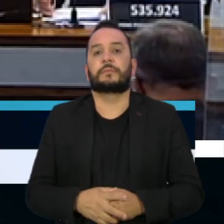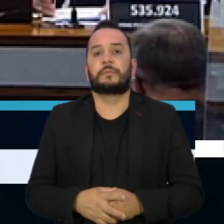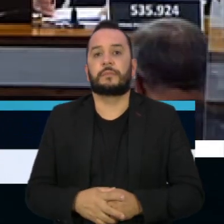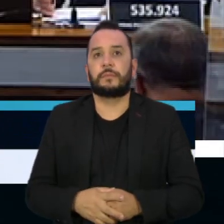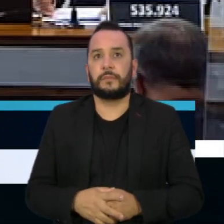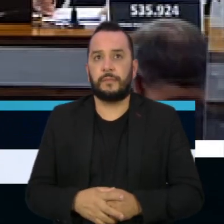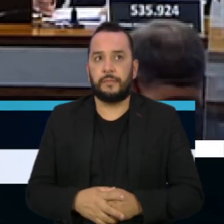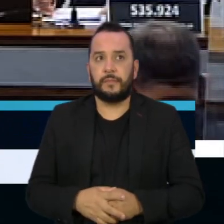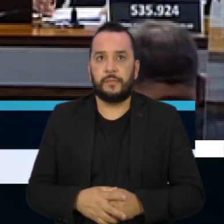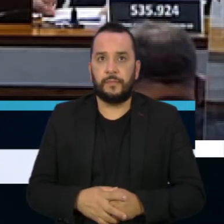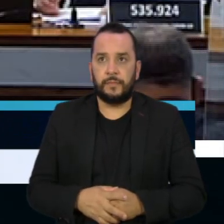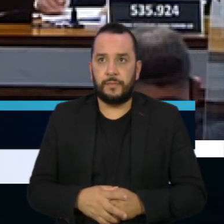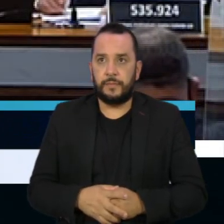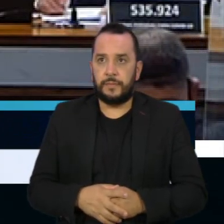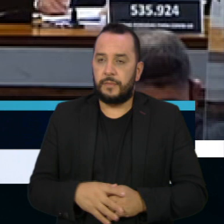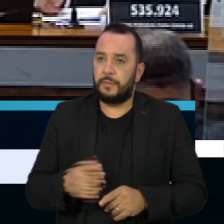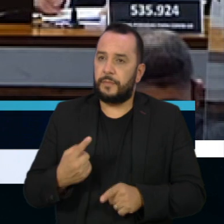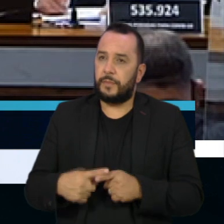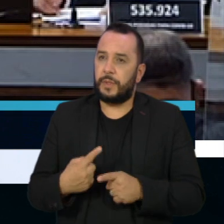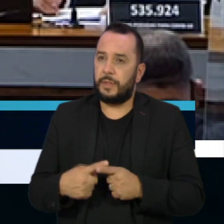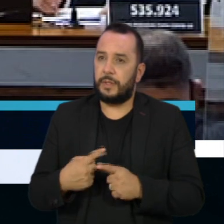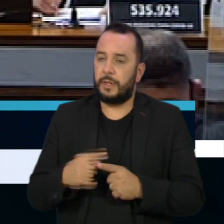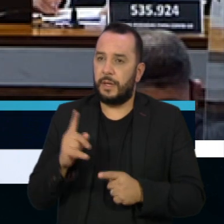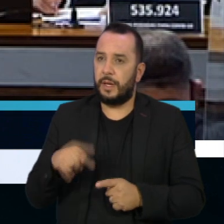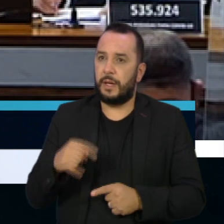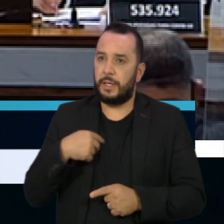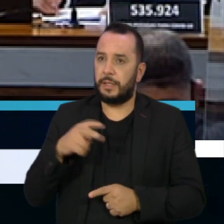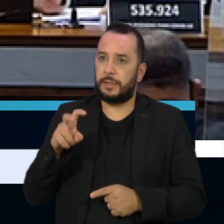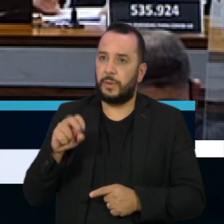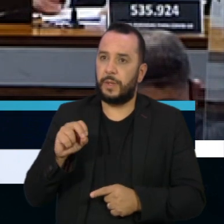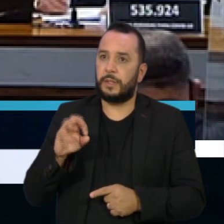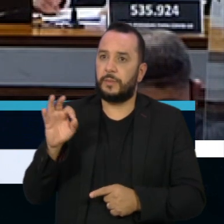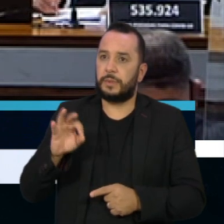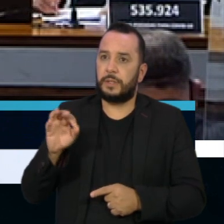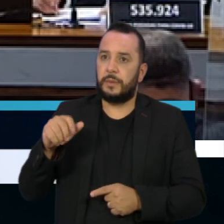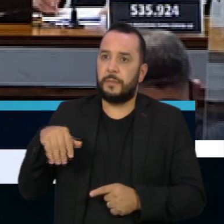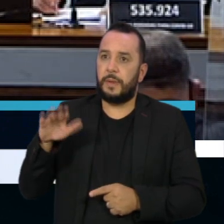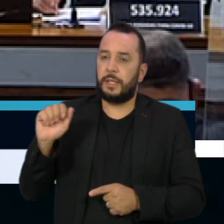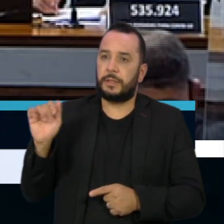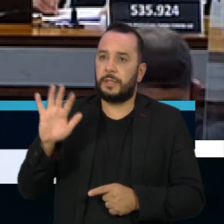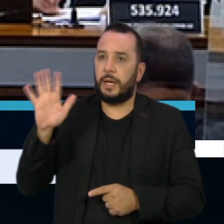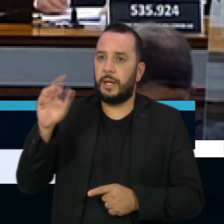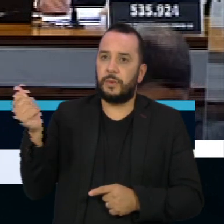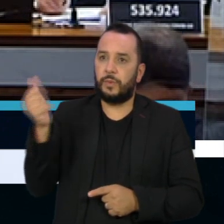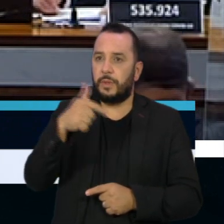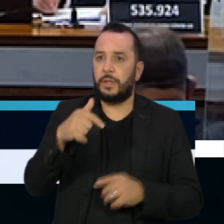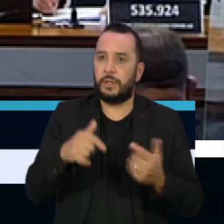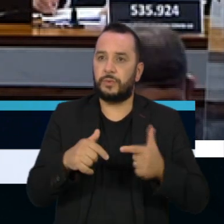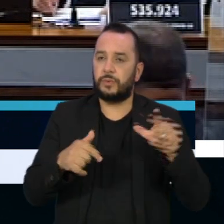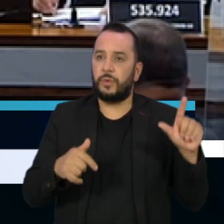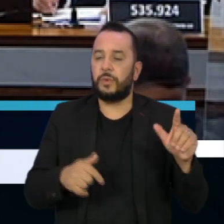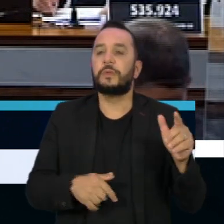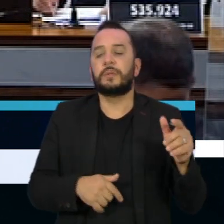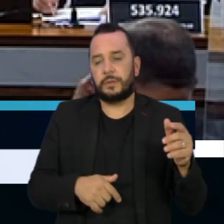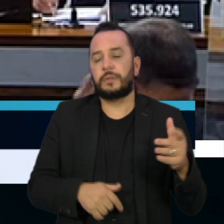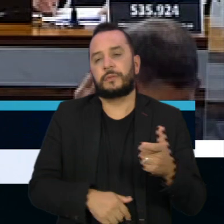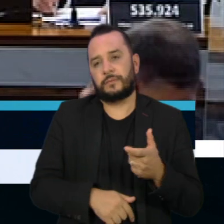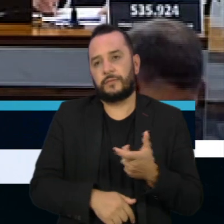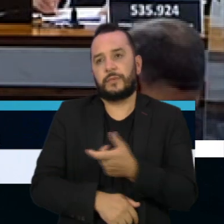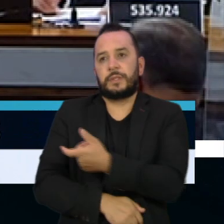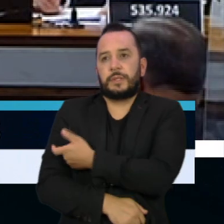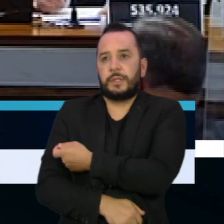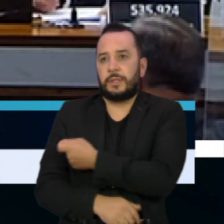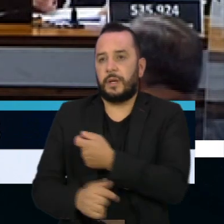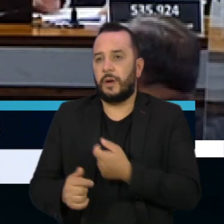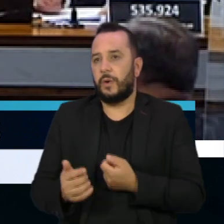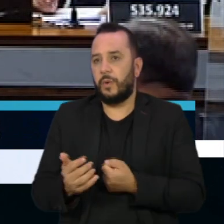Por que o preço da Covaxin é de 50% mais alto do que das outras vacinas adquiridas pelo Ministério da Saúde,